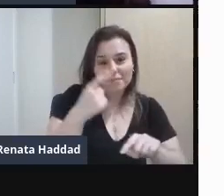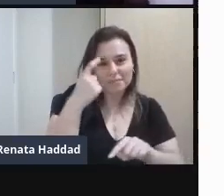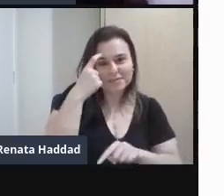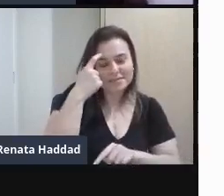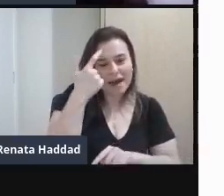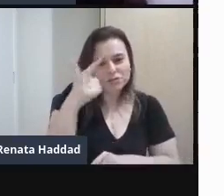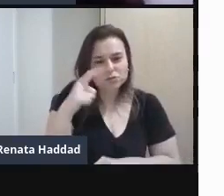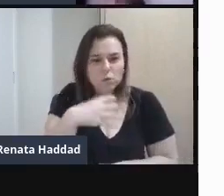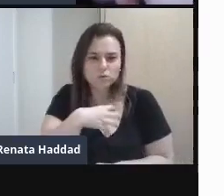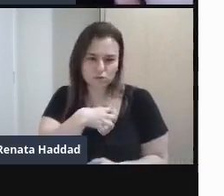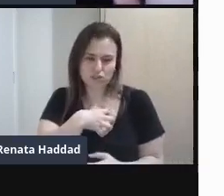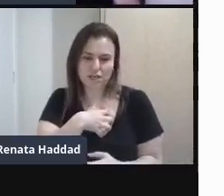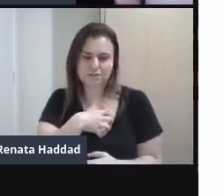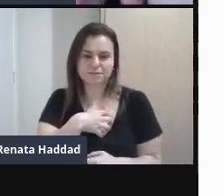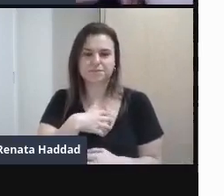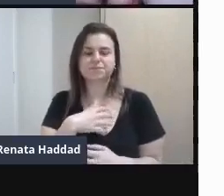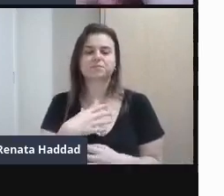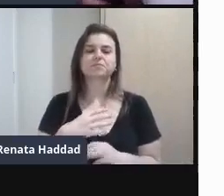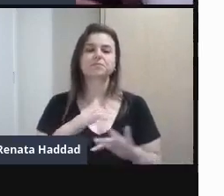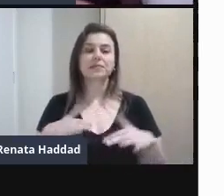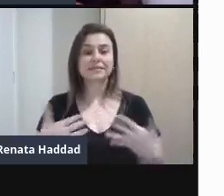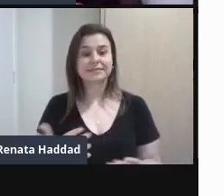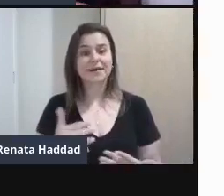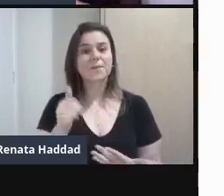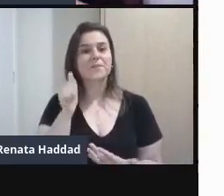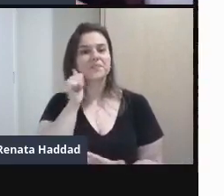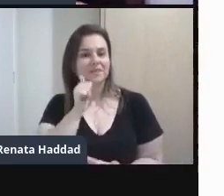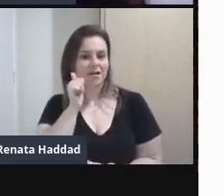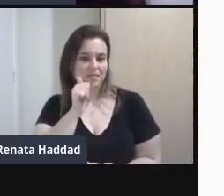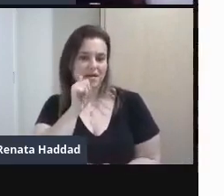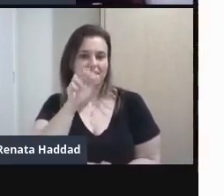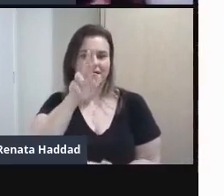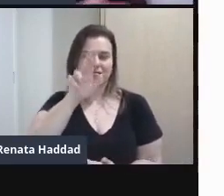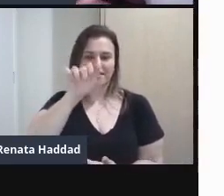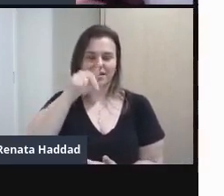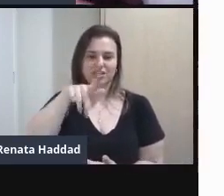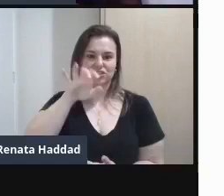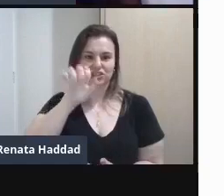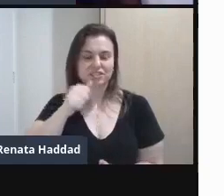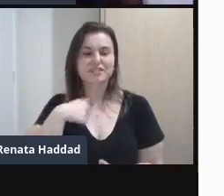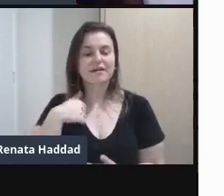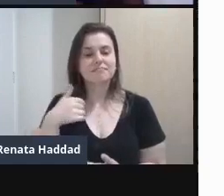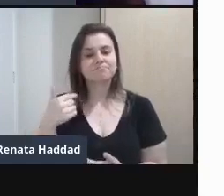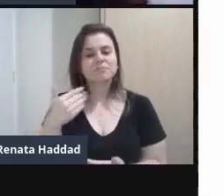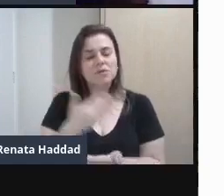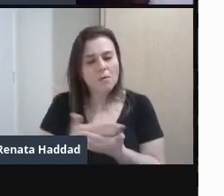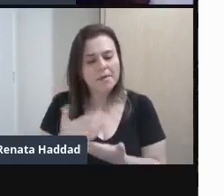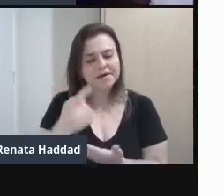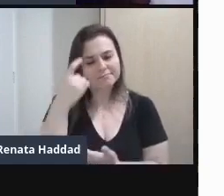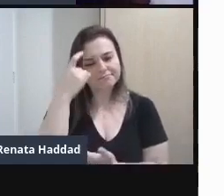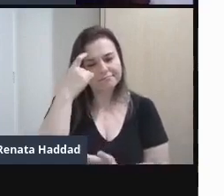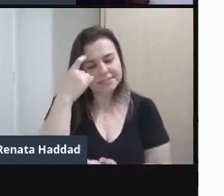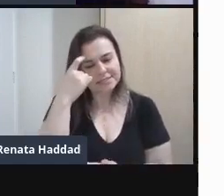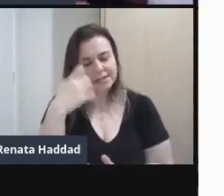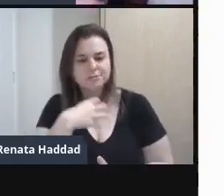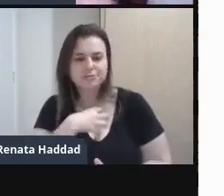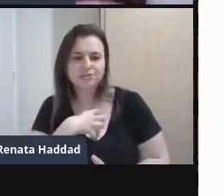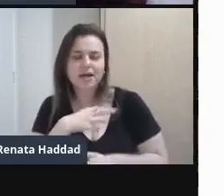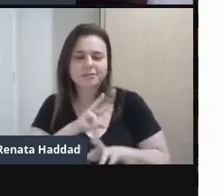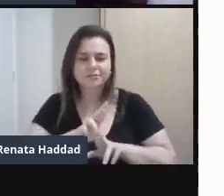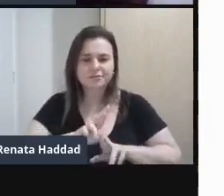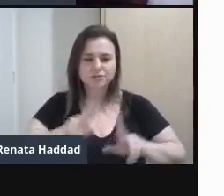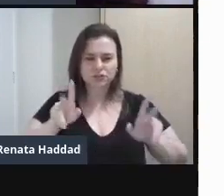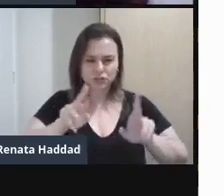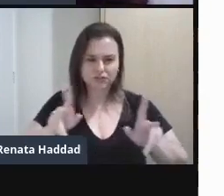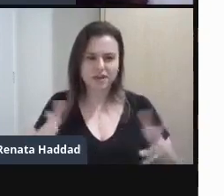a Regina Silveira Vem nessa linha Da arte contemporânea Vem nessa linha Do movimento Dadaísta Também É